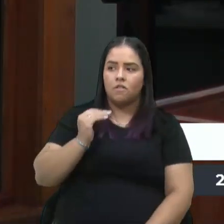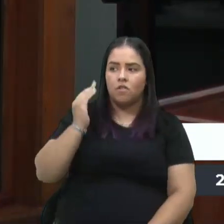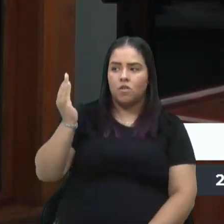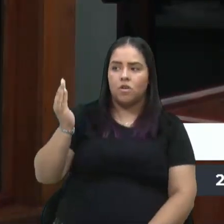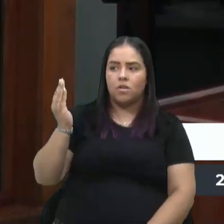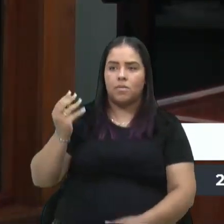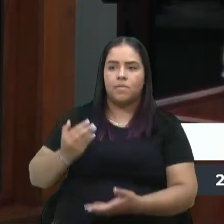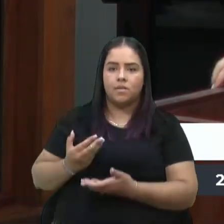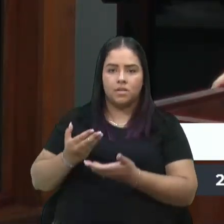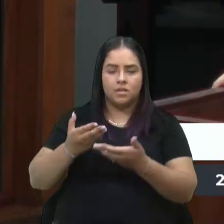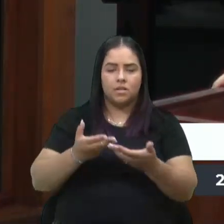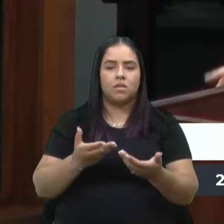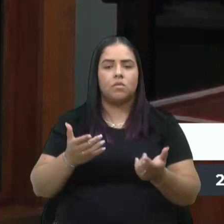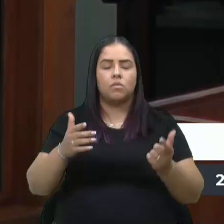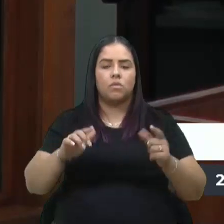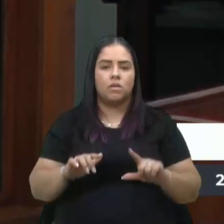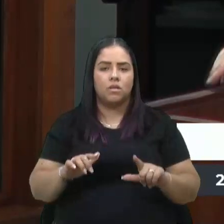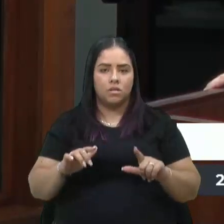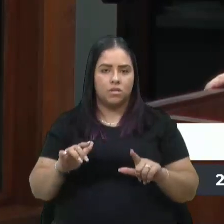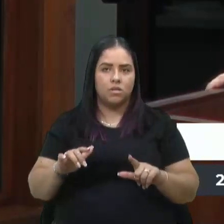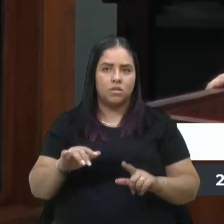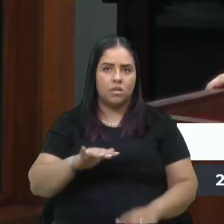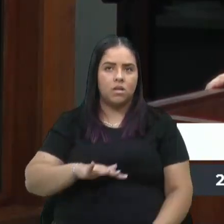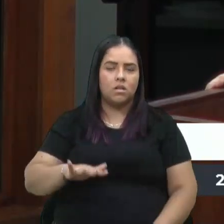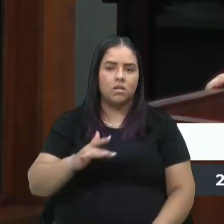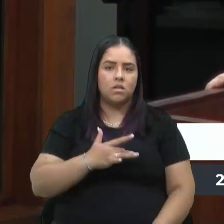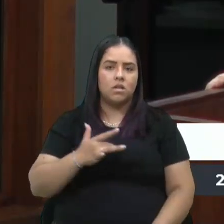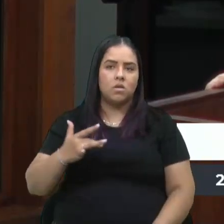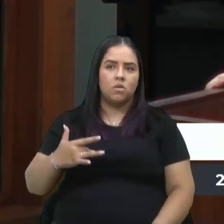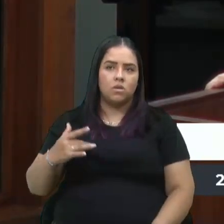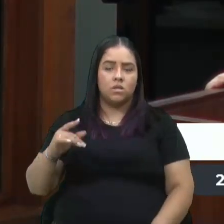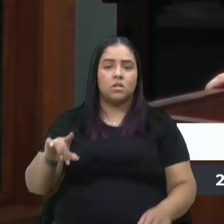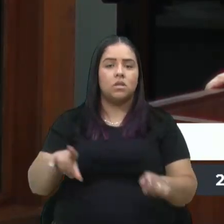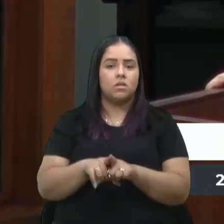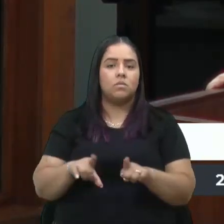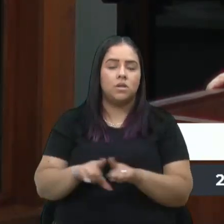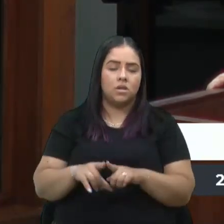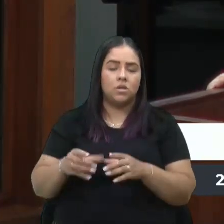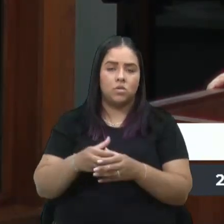visitar os nossos espaços de saúde, são contados como turistas.